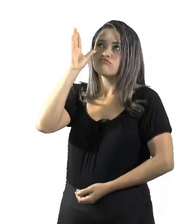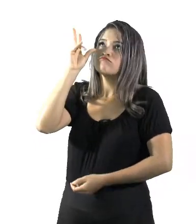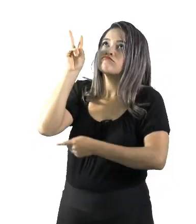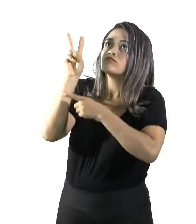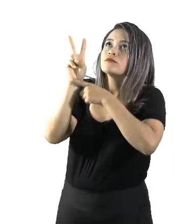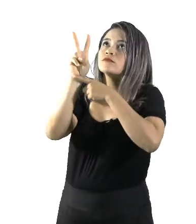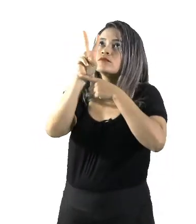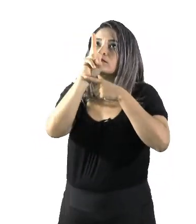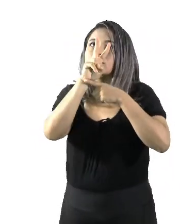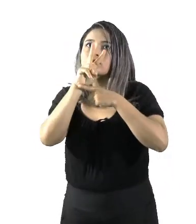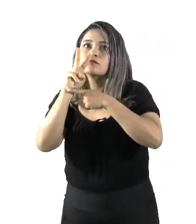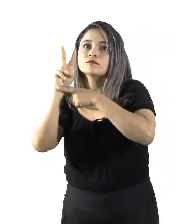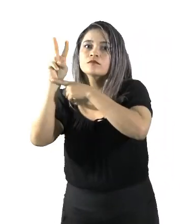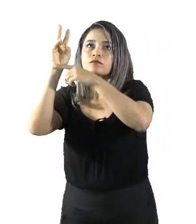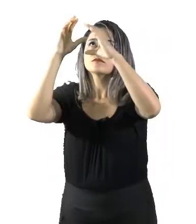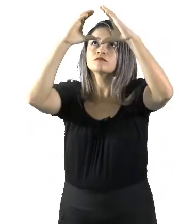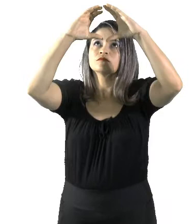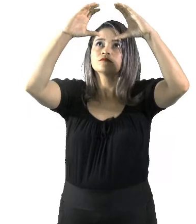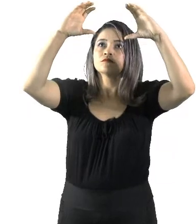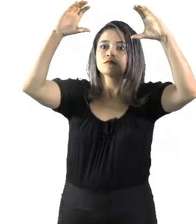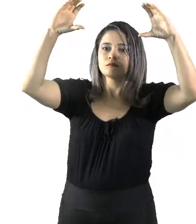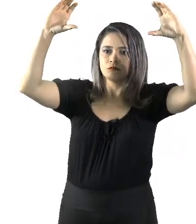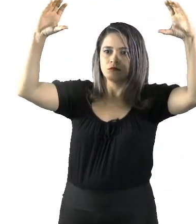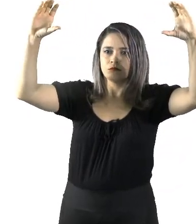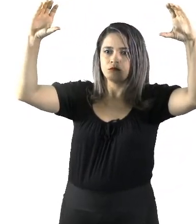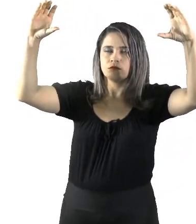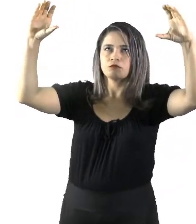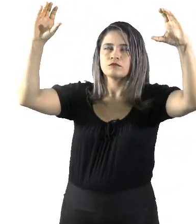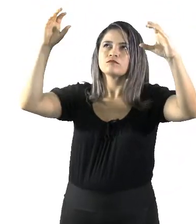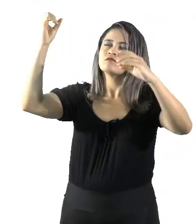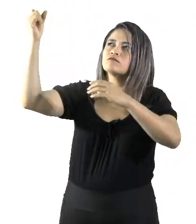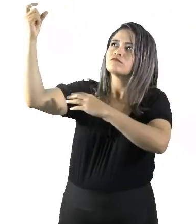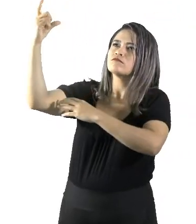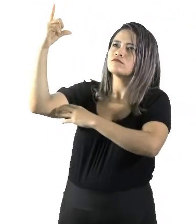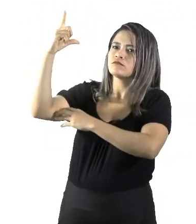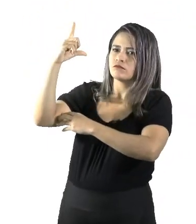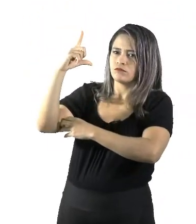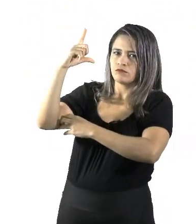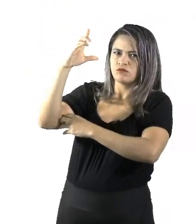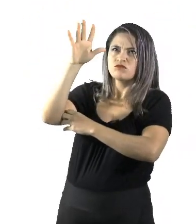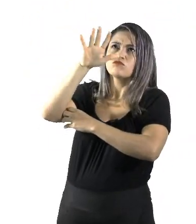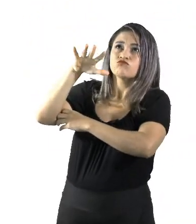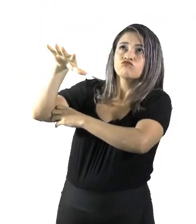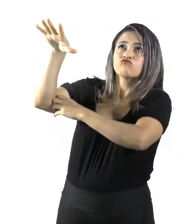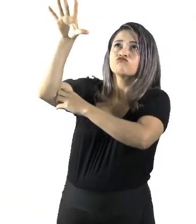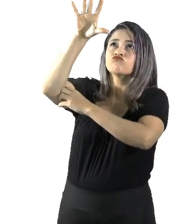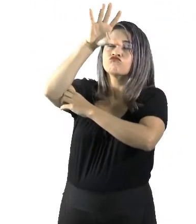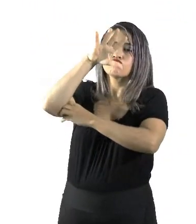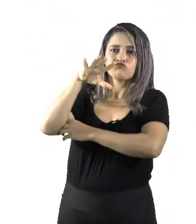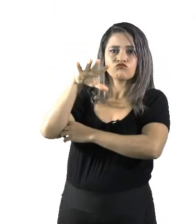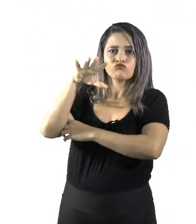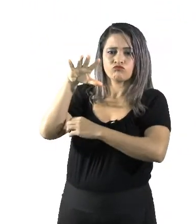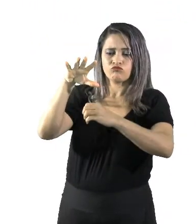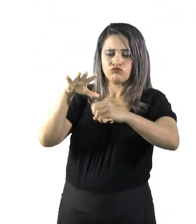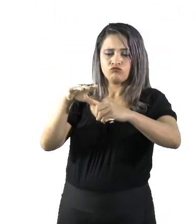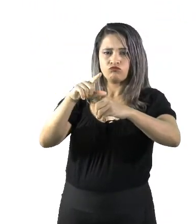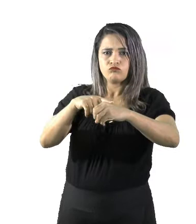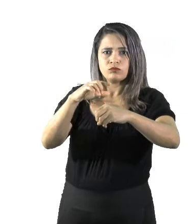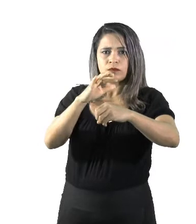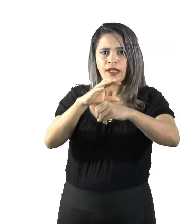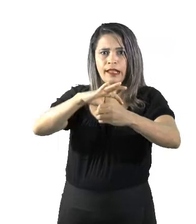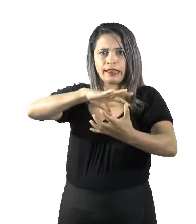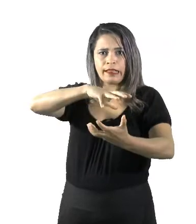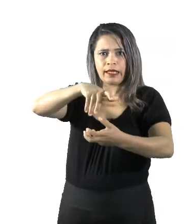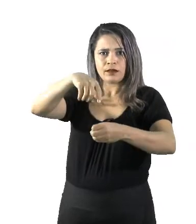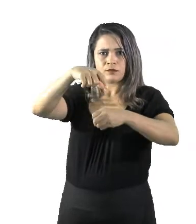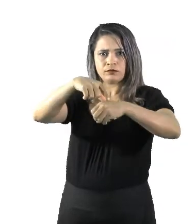astros, que desde a antiguidade eles acreditavam que o Sol e os demais corpos celestes giravam em torno da Terra. Então, a